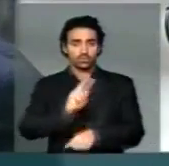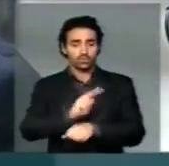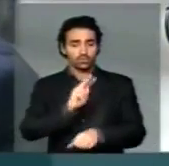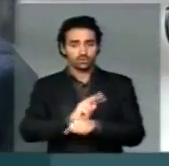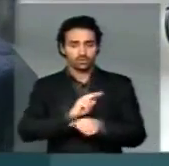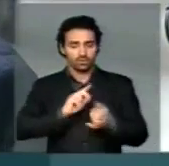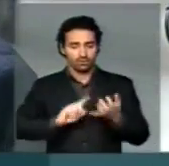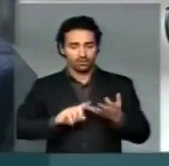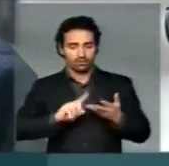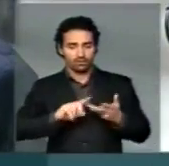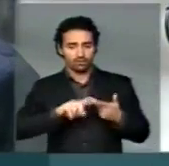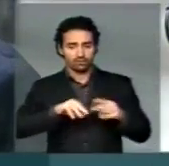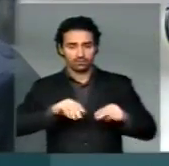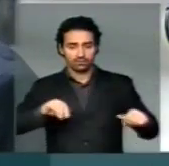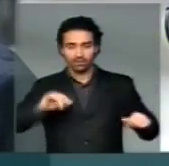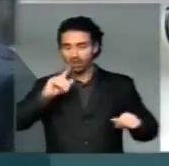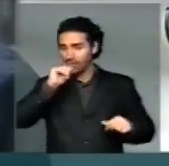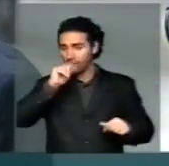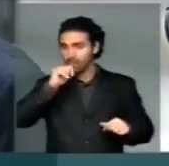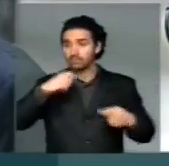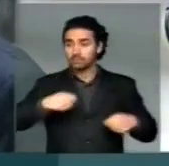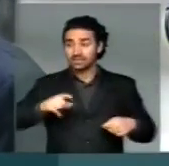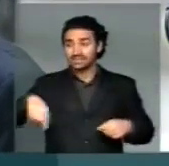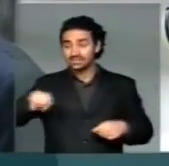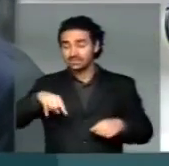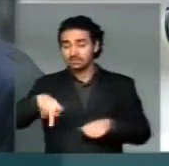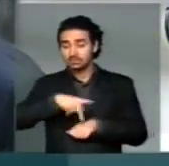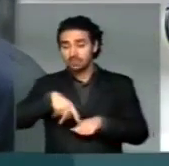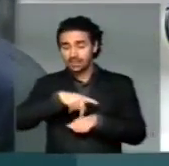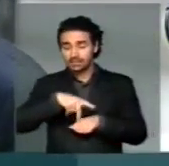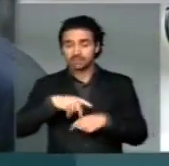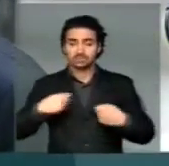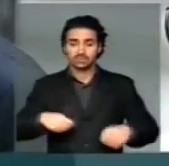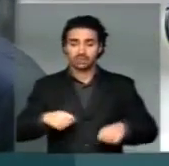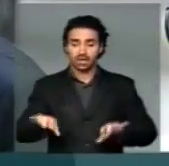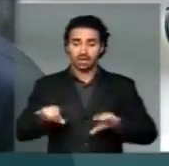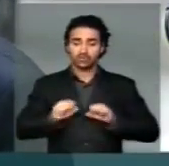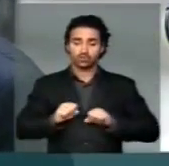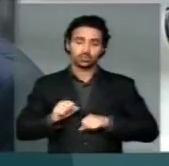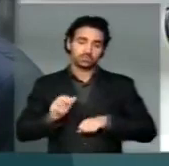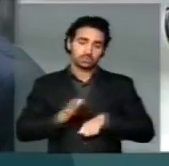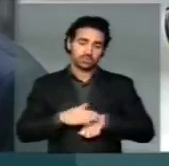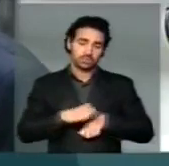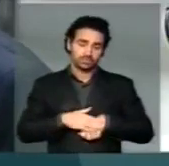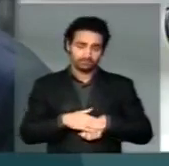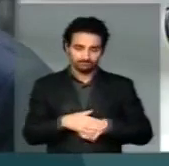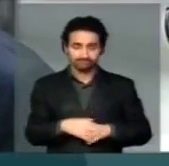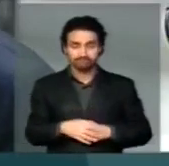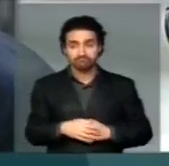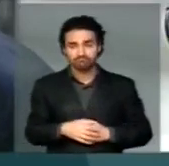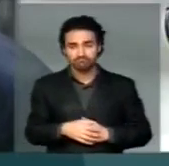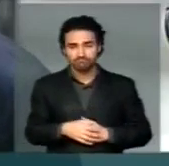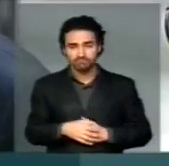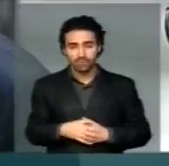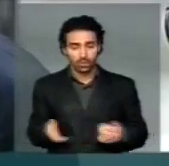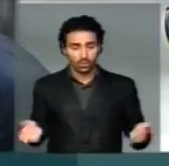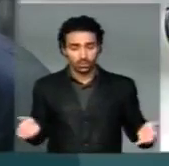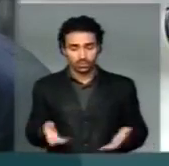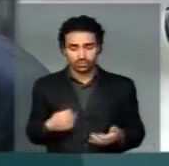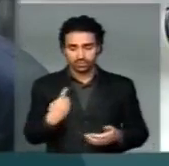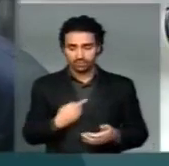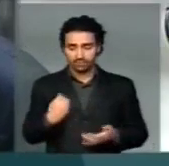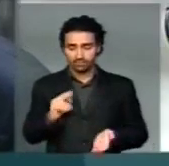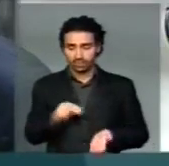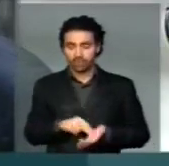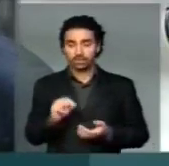bens exige que as nações assumam a sua função em torno do tema. Hoje estamos aqui